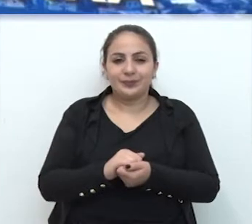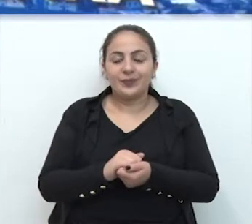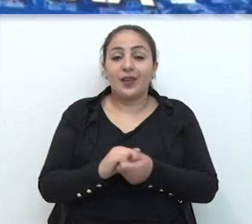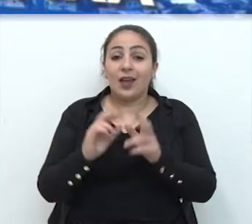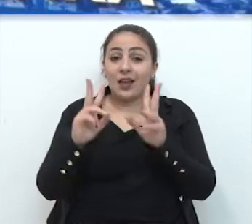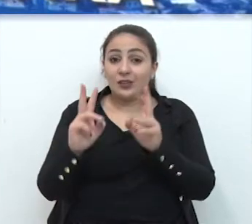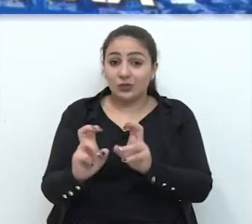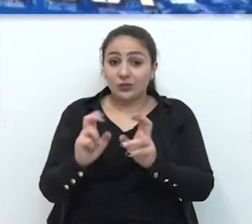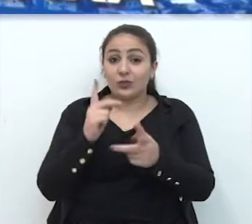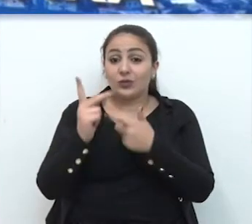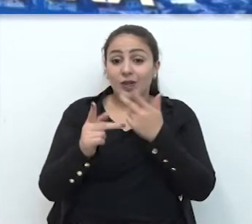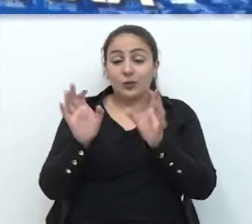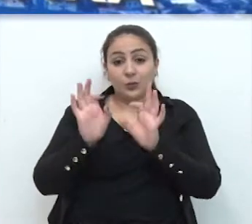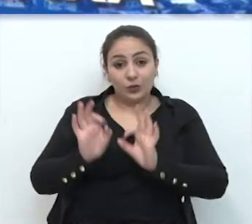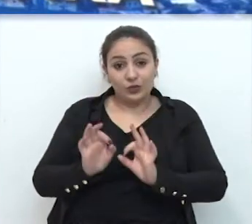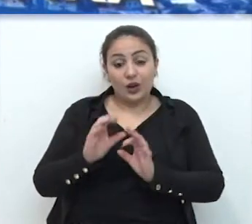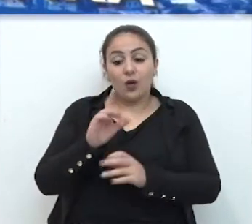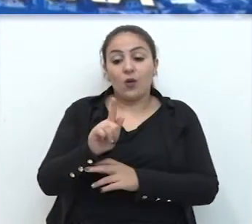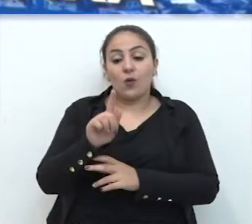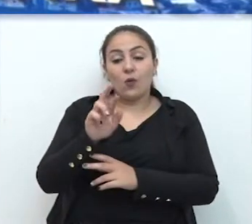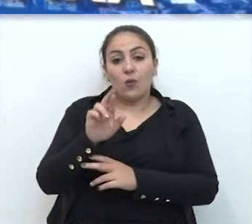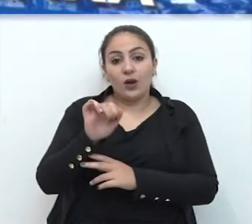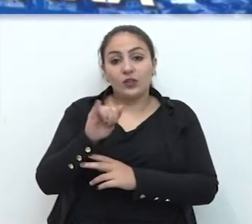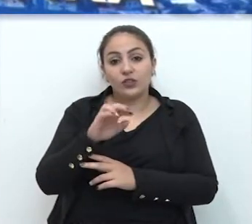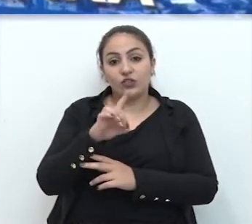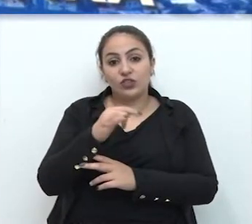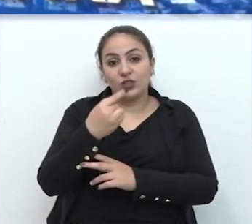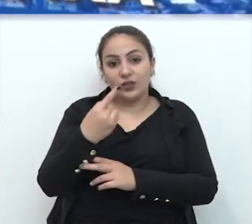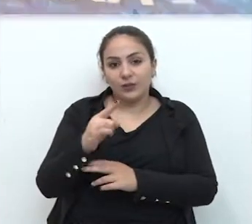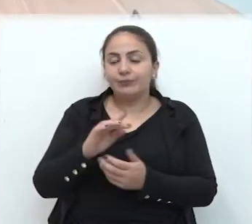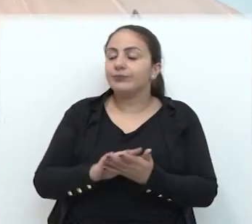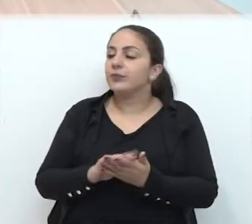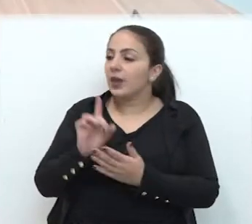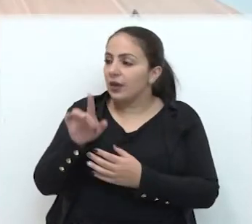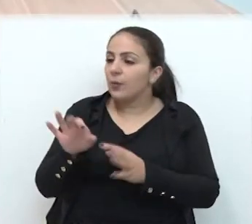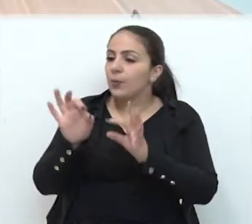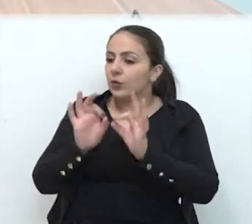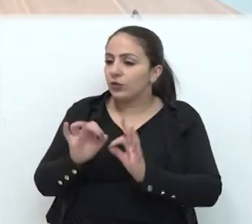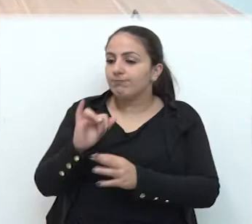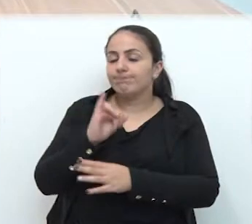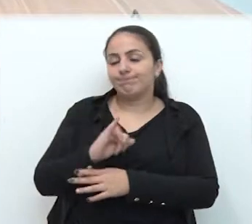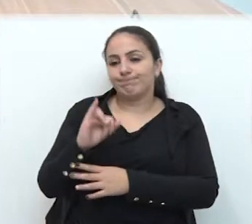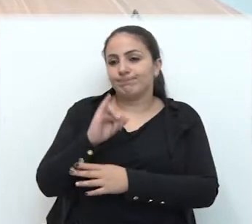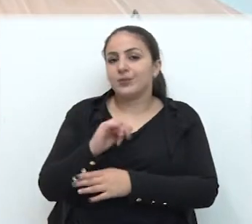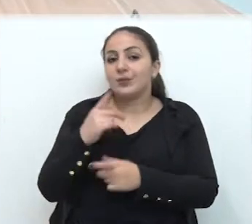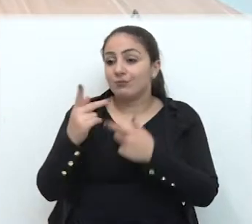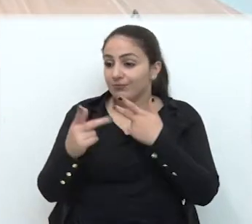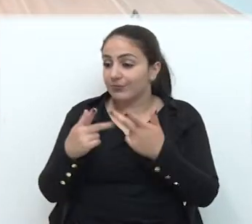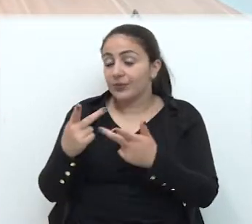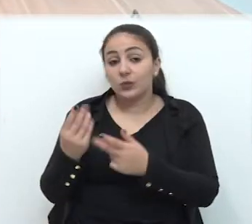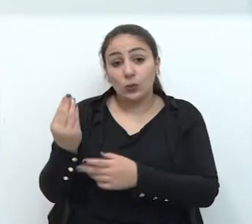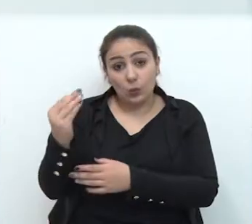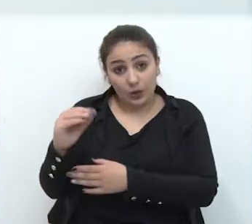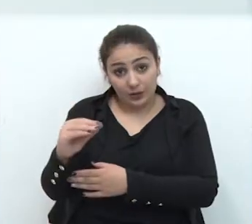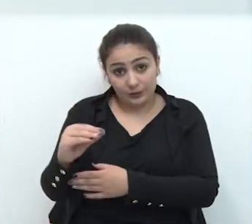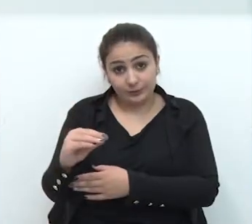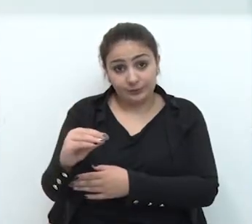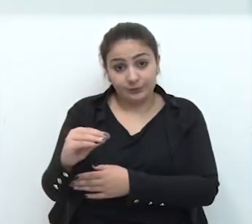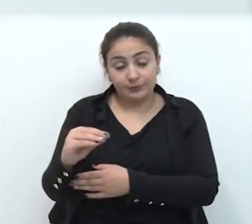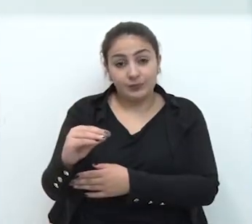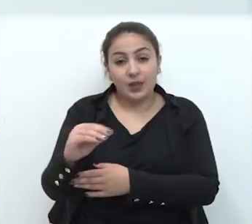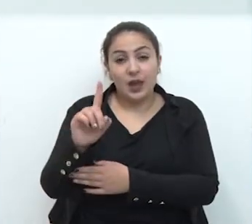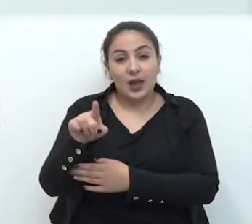Entre os destaques está o projeto Guardião. Esse é um projeto muito importante que está sendo implementado.